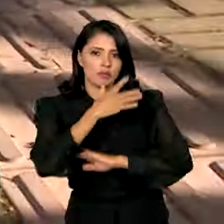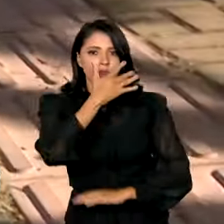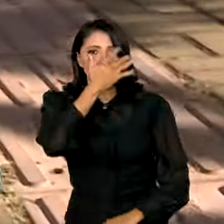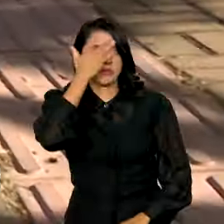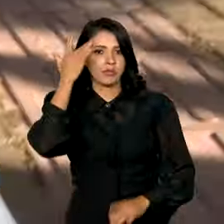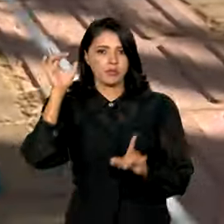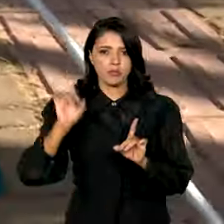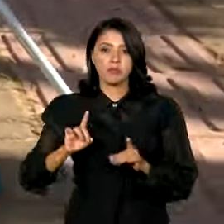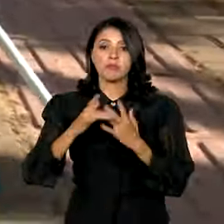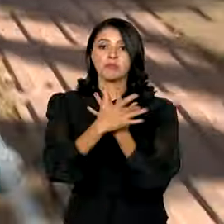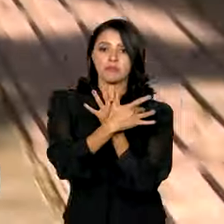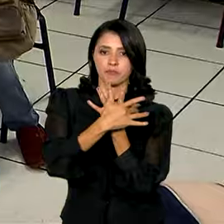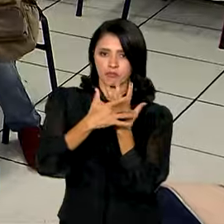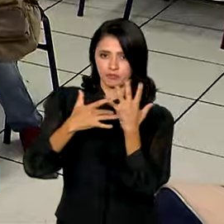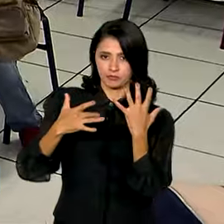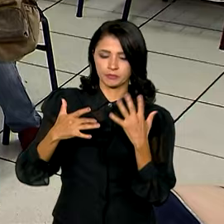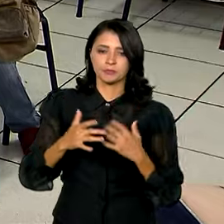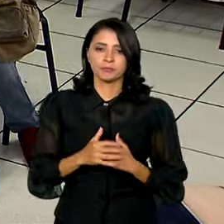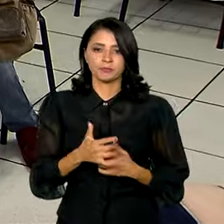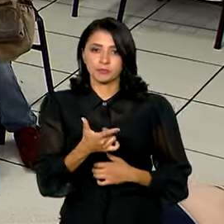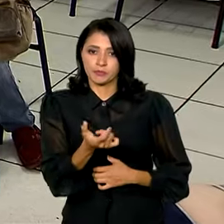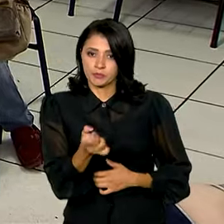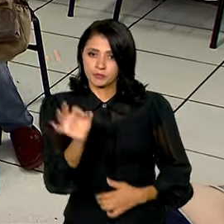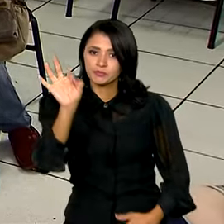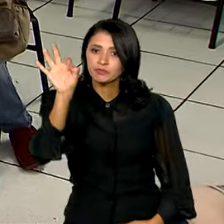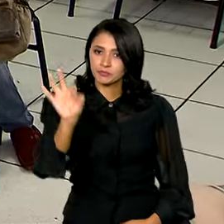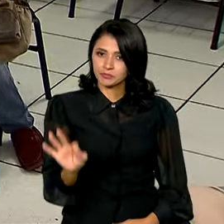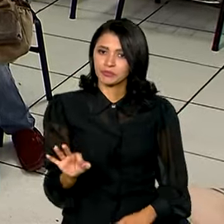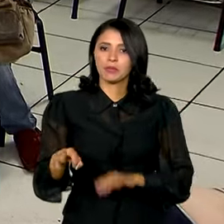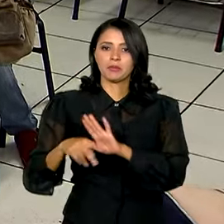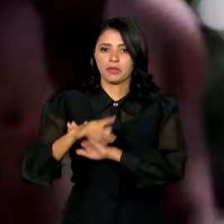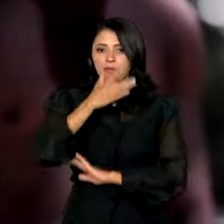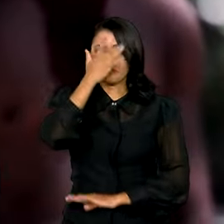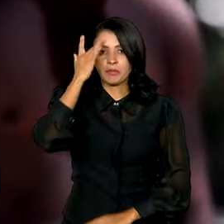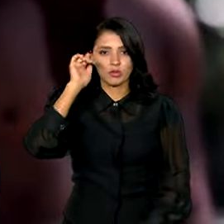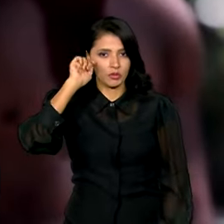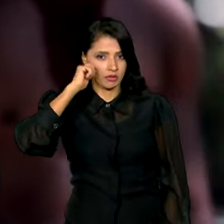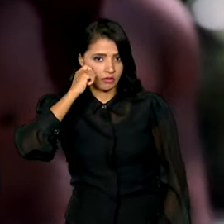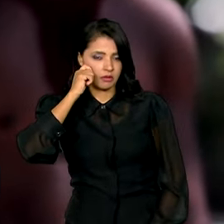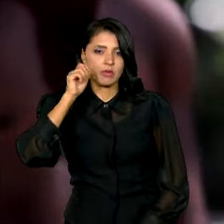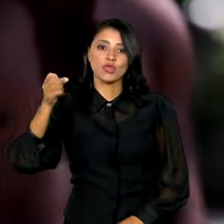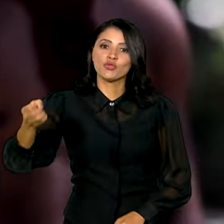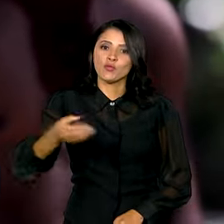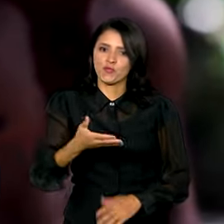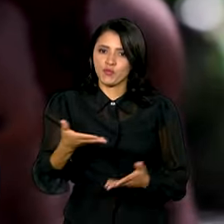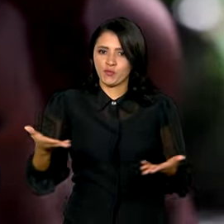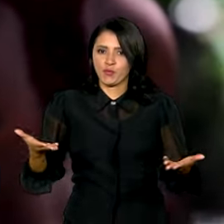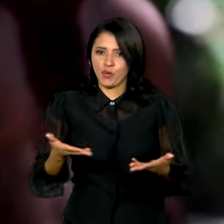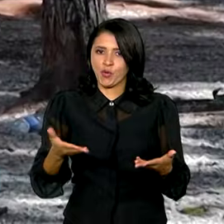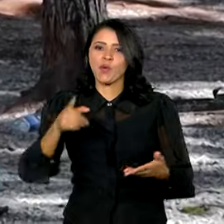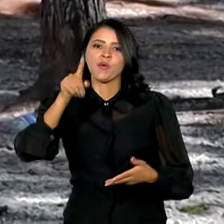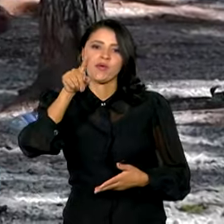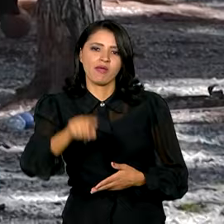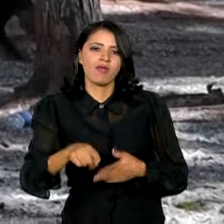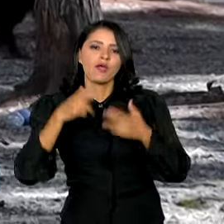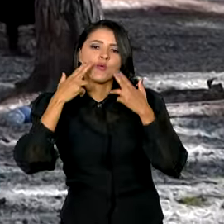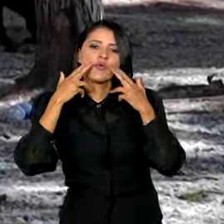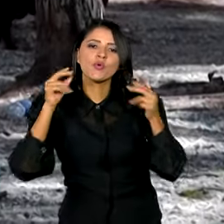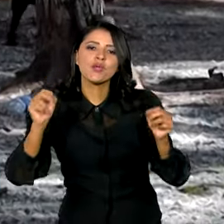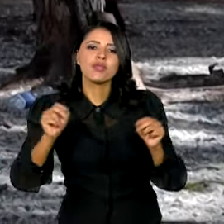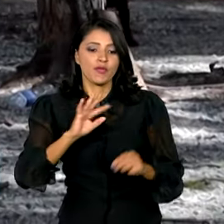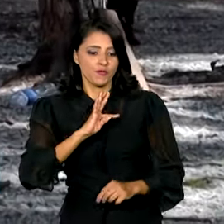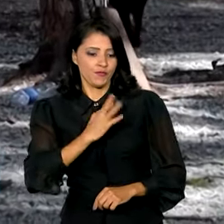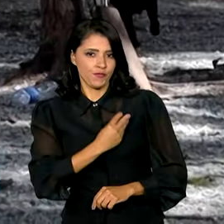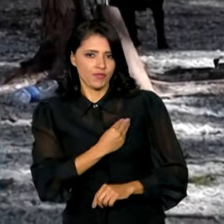candidatos com deficiência e 20% para negros. Uma novidade é que para a FUNAI, 30